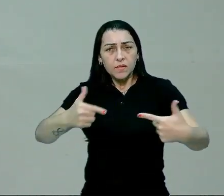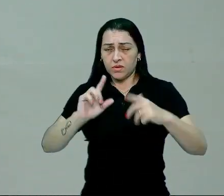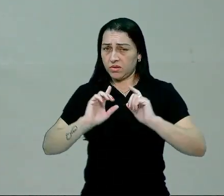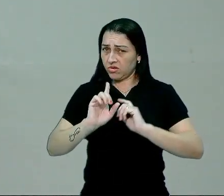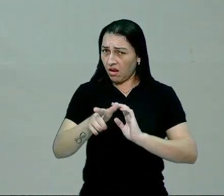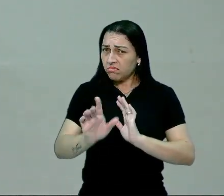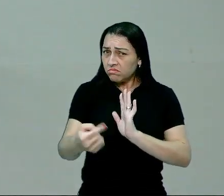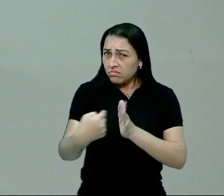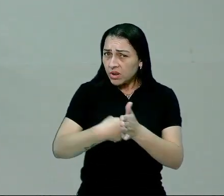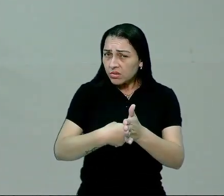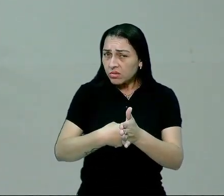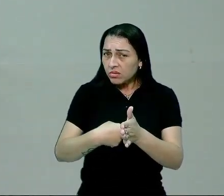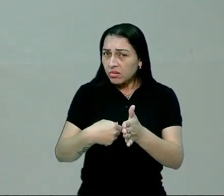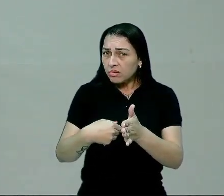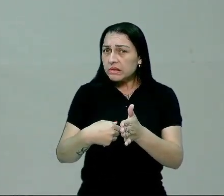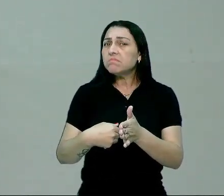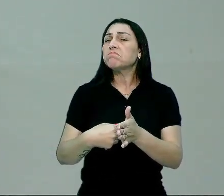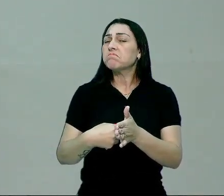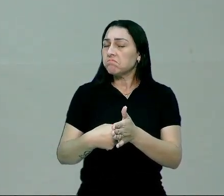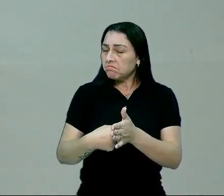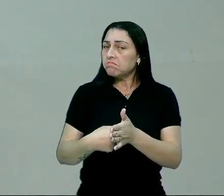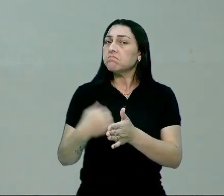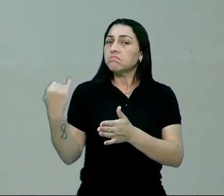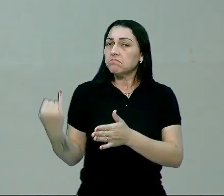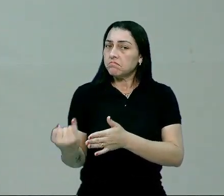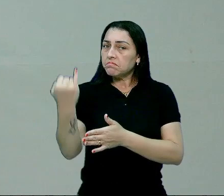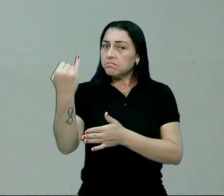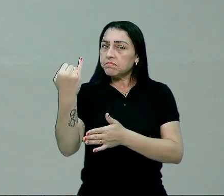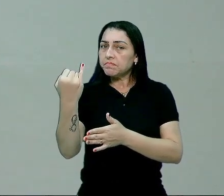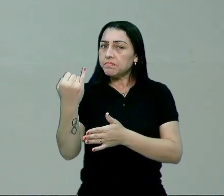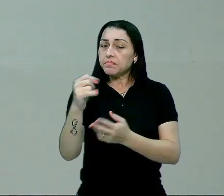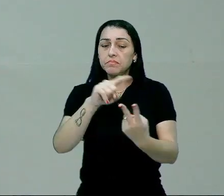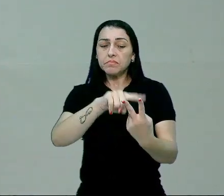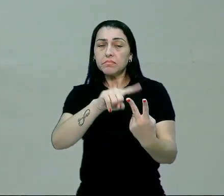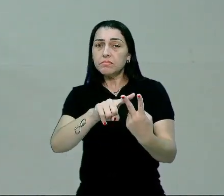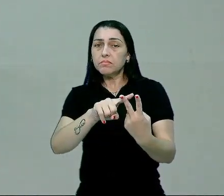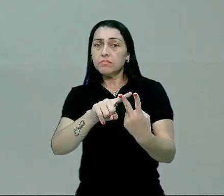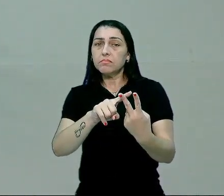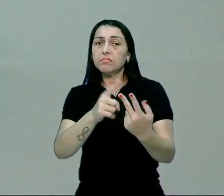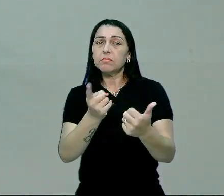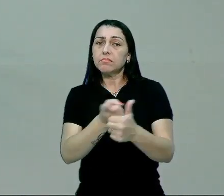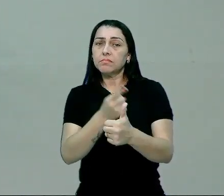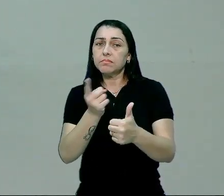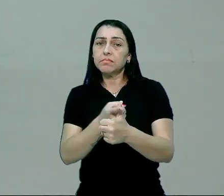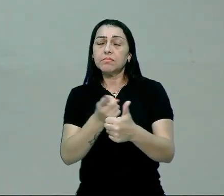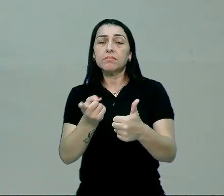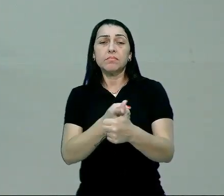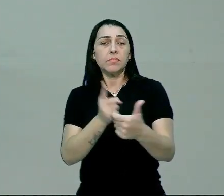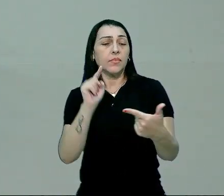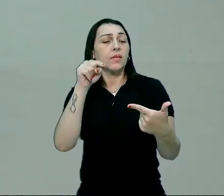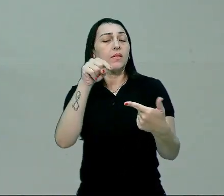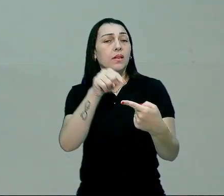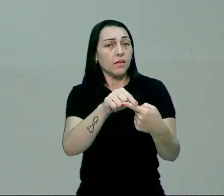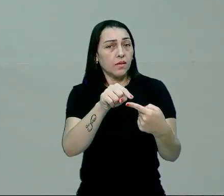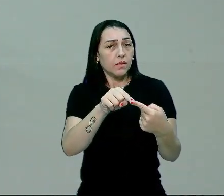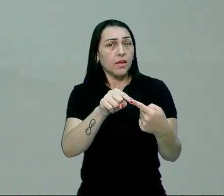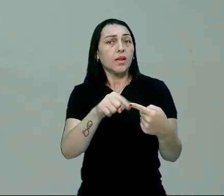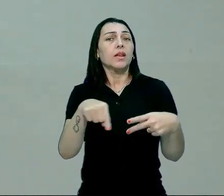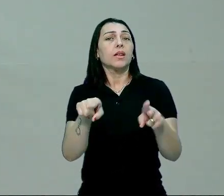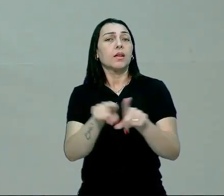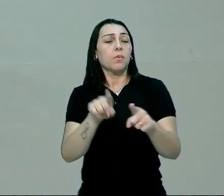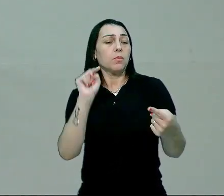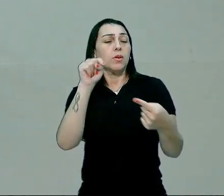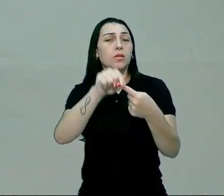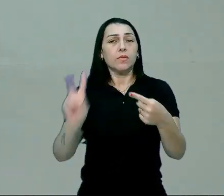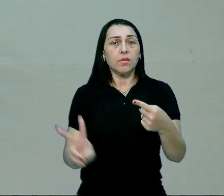se perguntou isso? Uma pergunta bem interessante. As duas primeiras, visando fins e visando